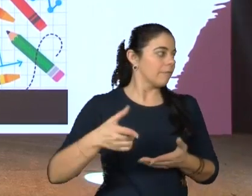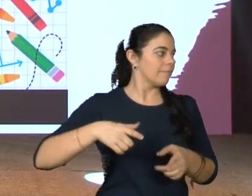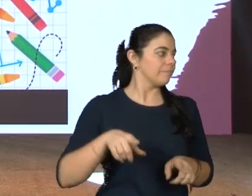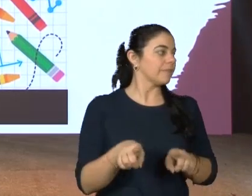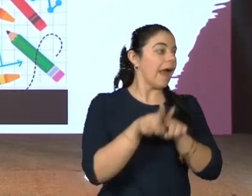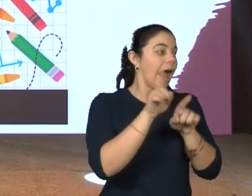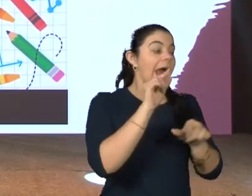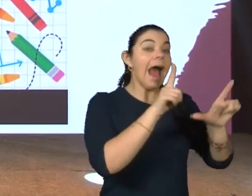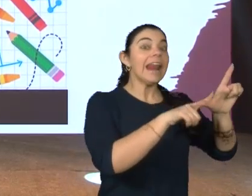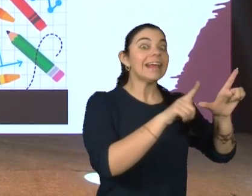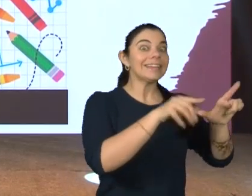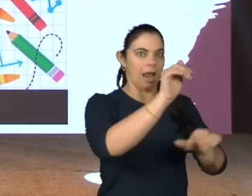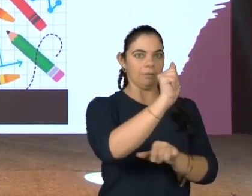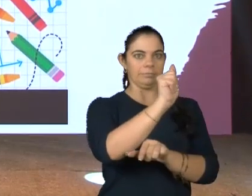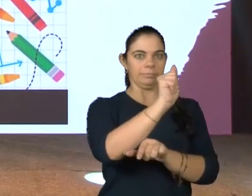letrinha A,